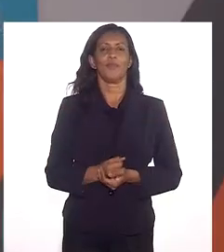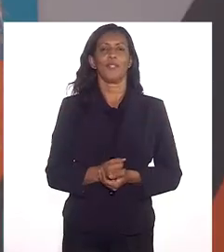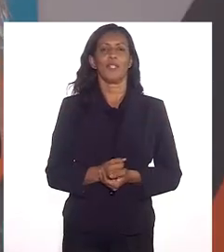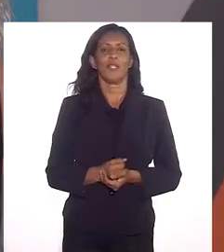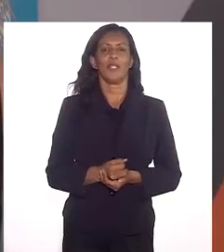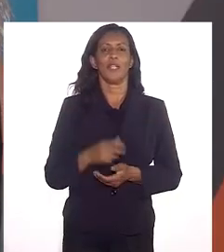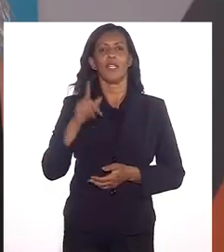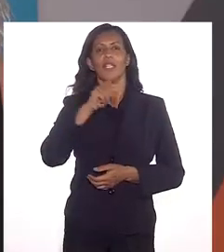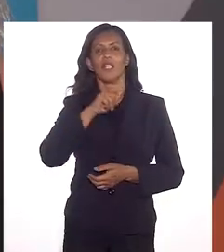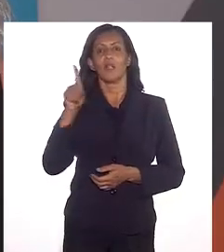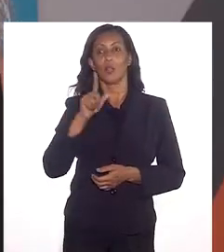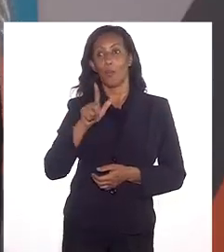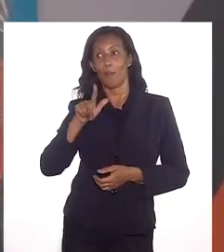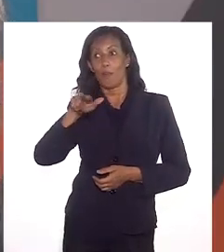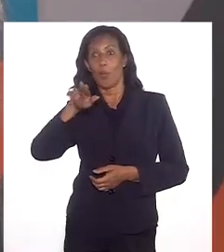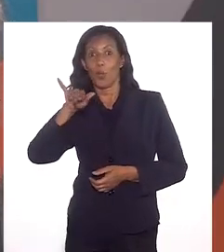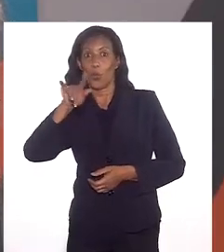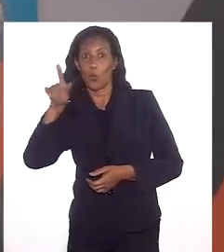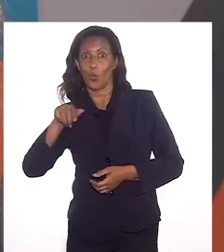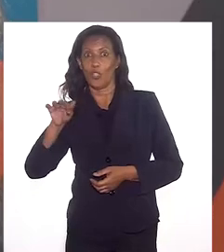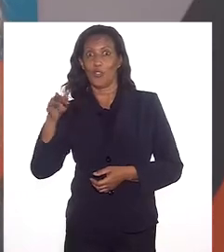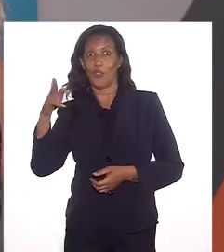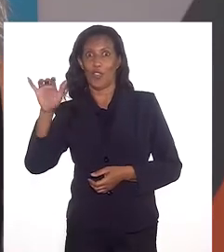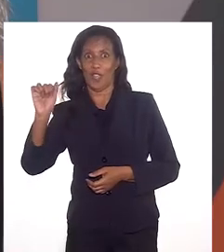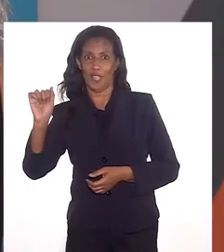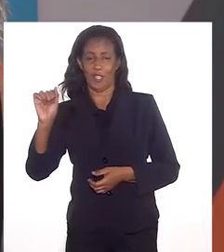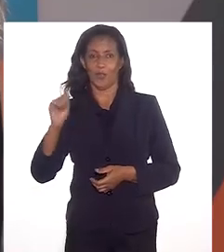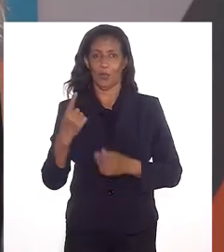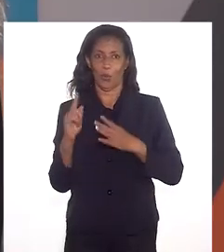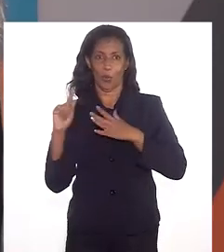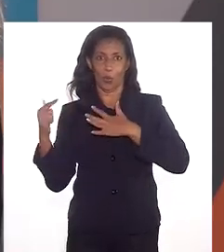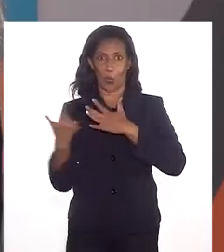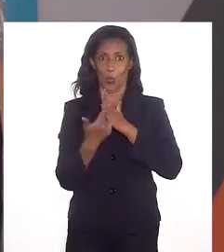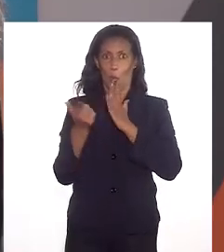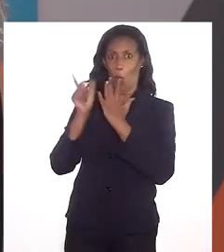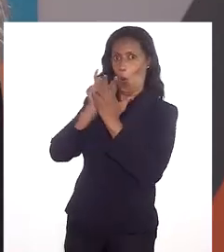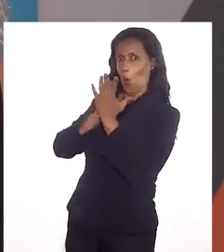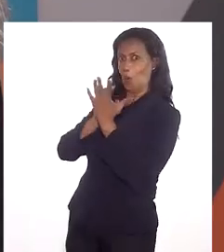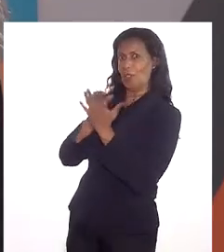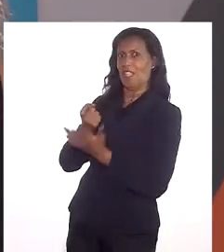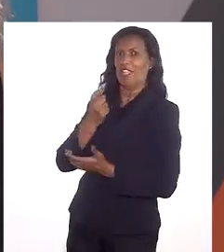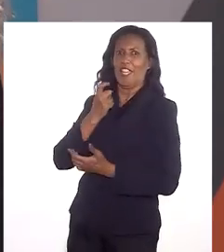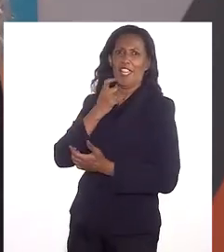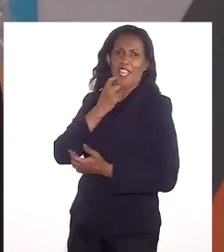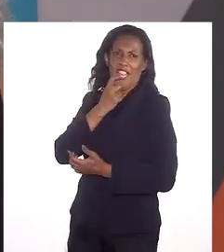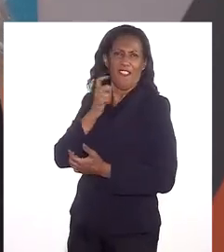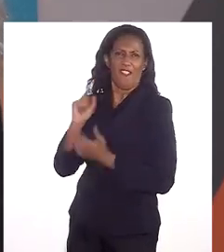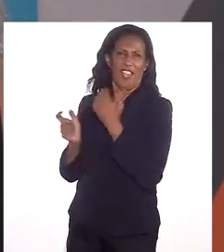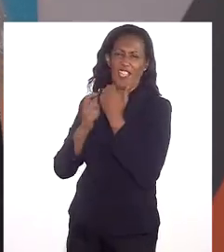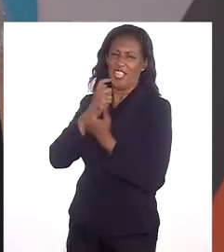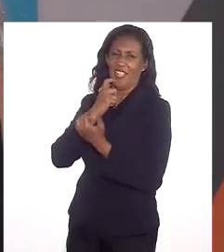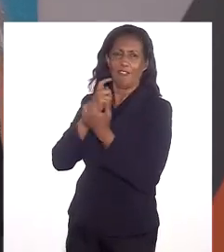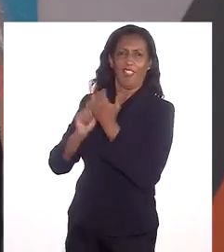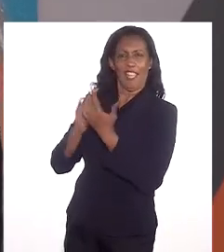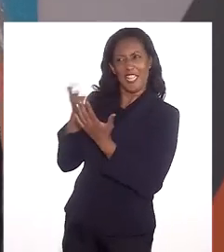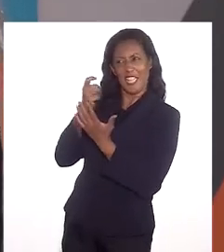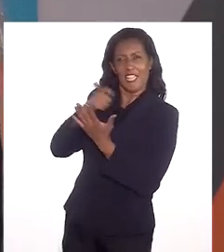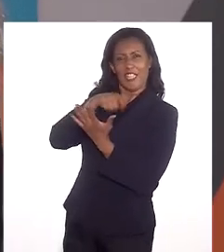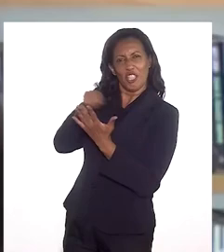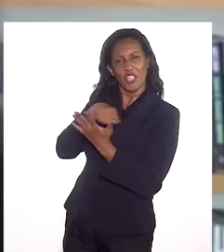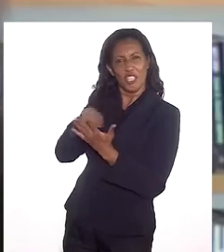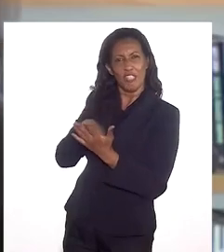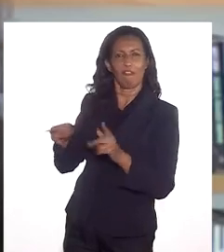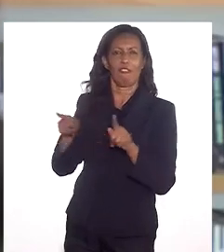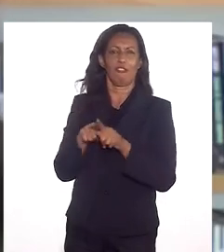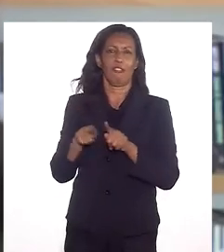Olha, super recomendado. Não só pelo Luiz Fernando Veríssimo, que aqui na contracapa diz que morre de inveja, de ele